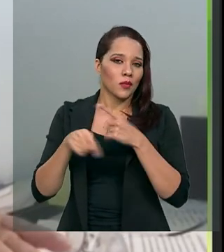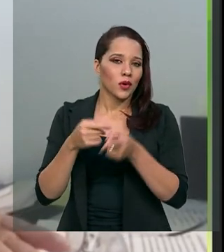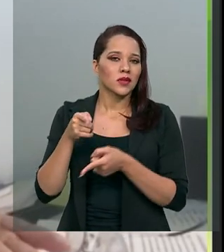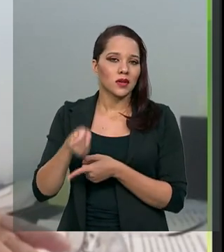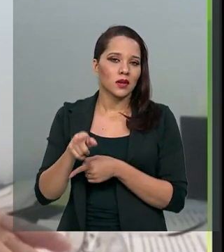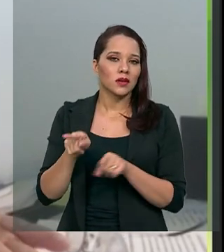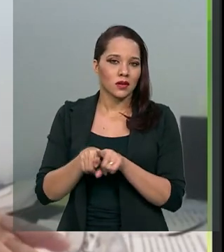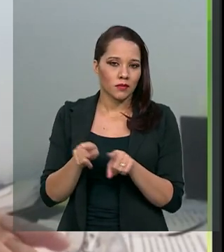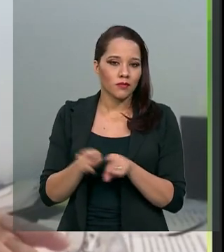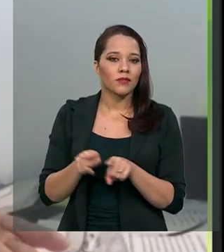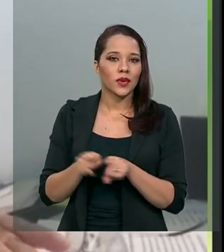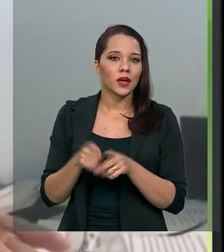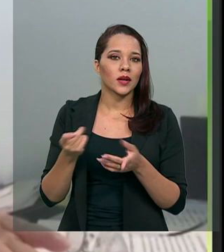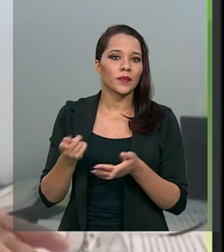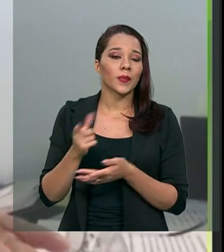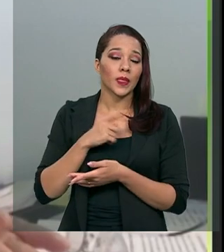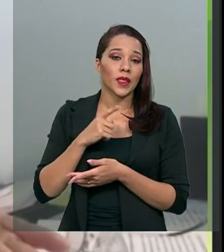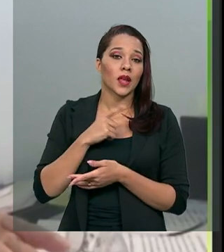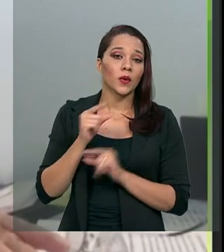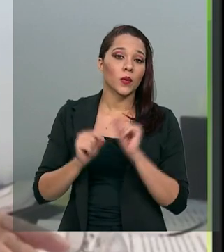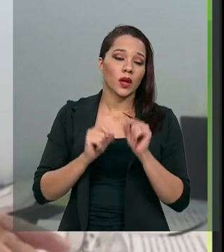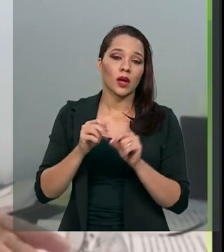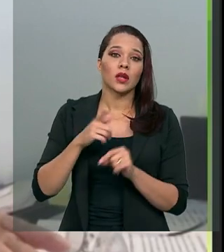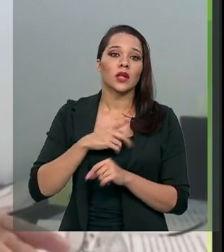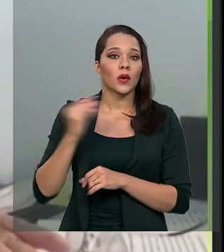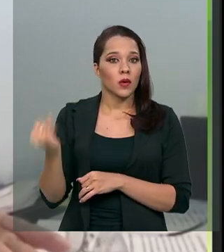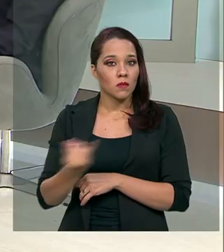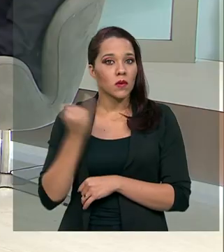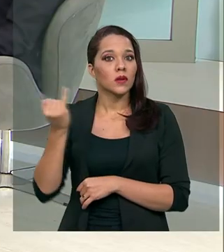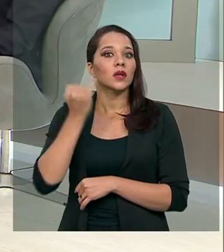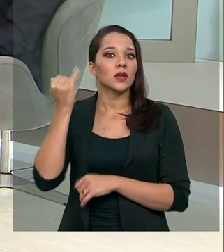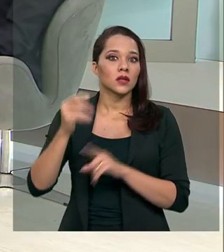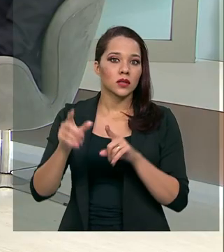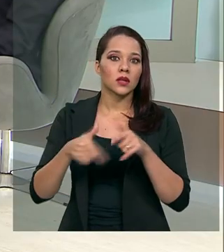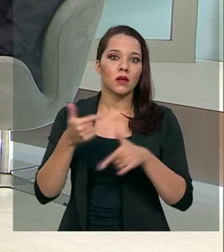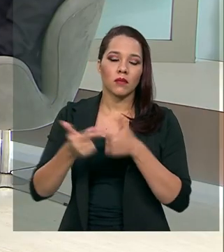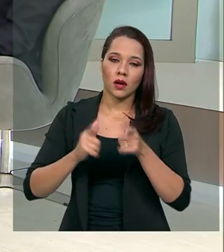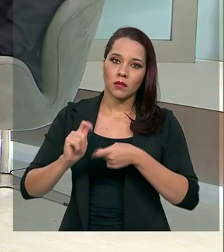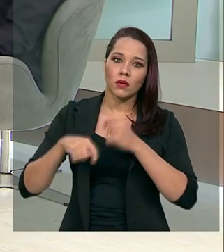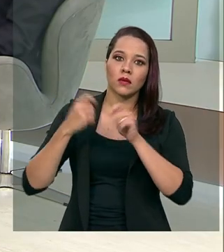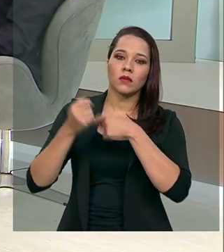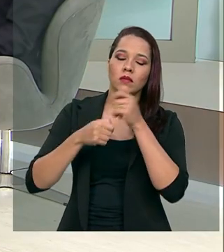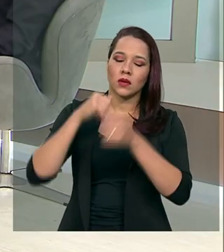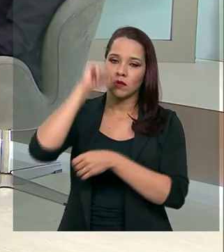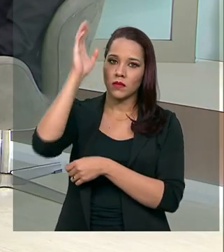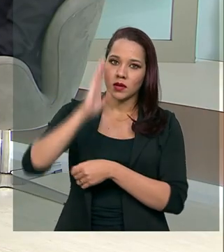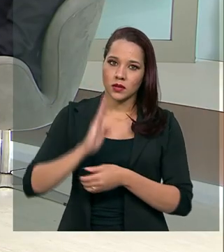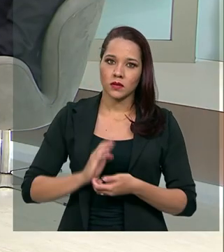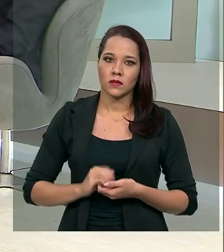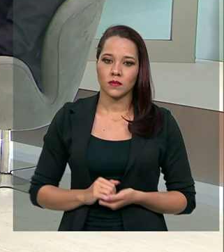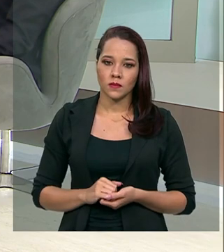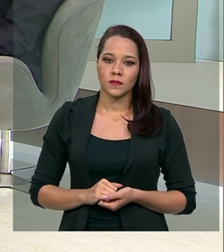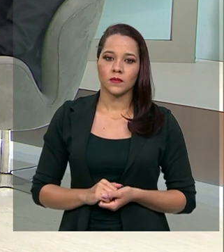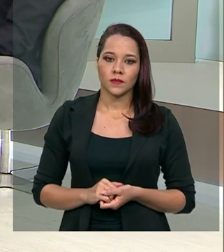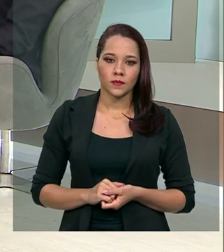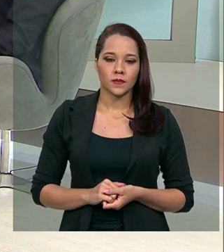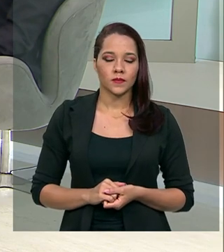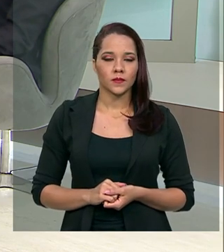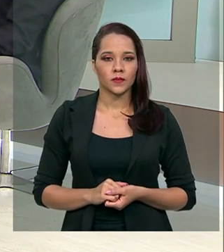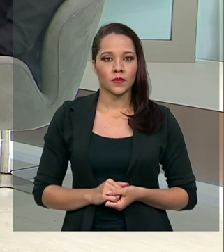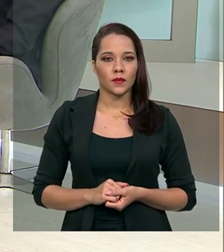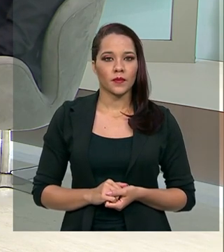grande maioria, prestam relevantes serviços à economia brasileira. Você,